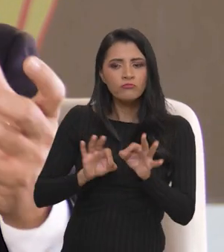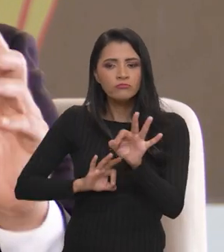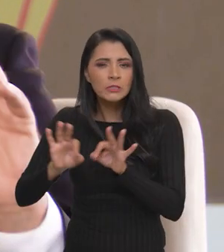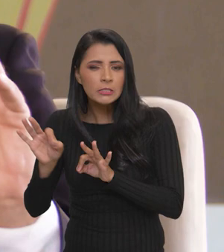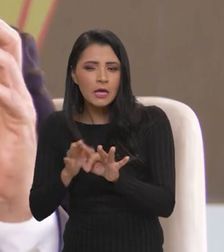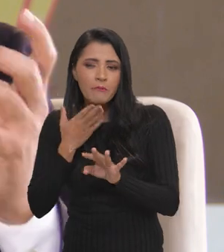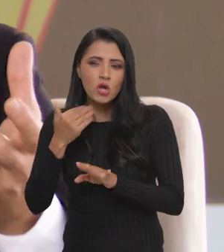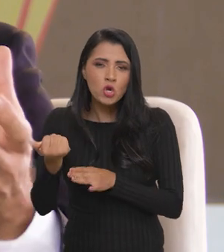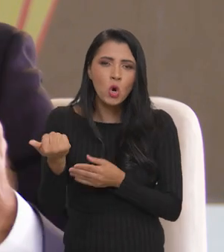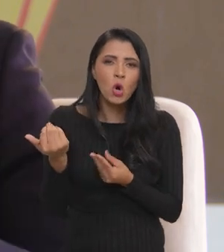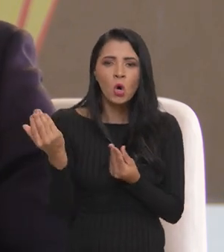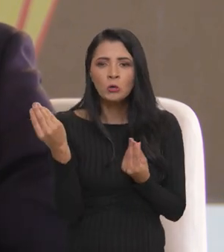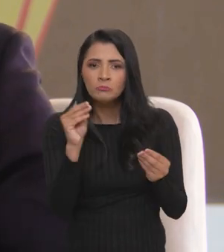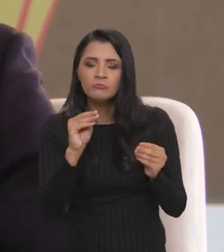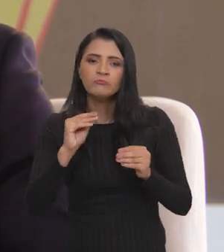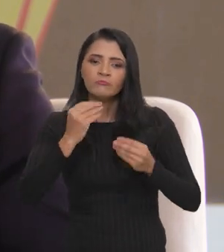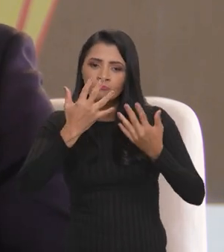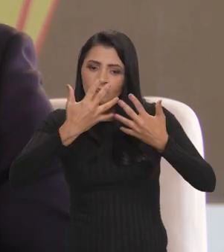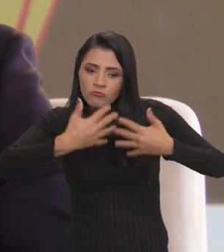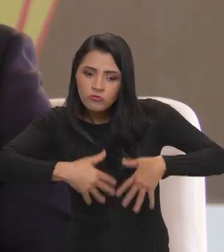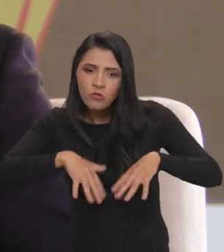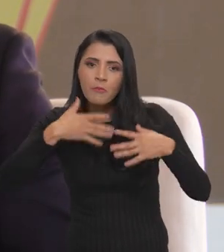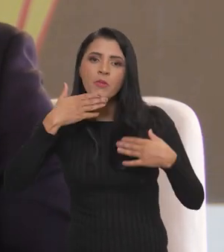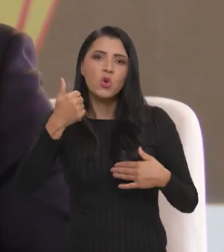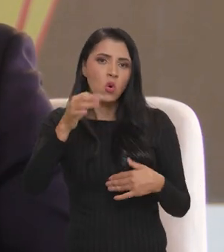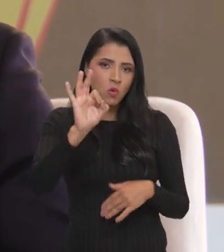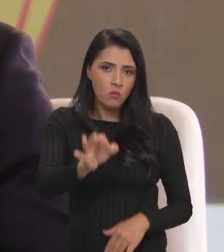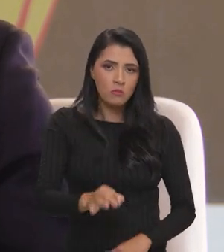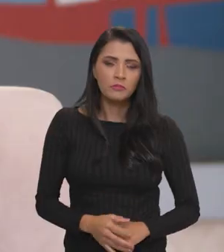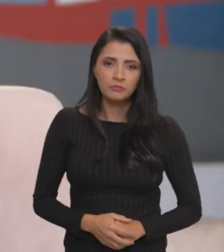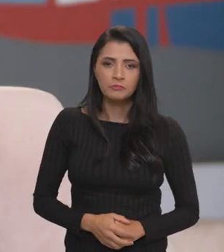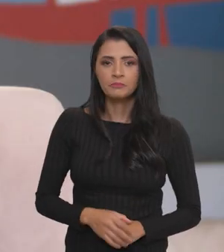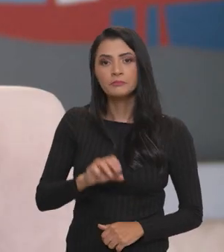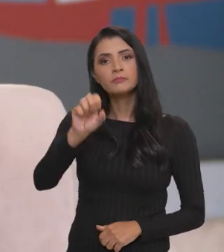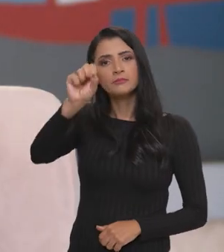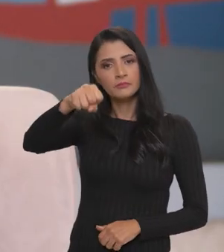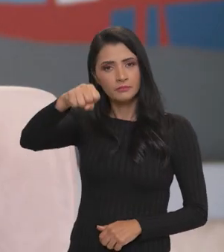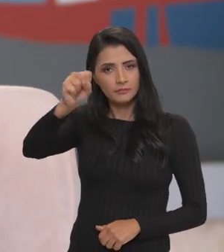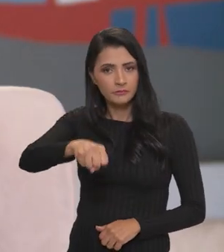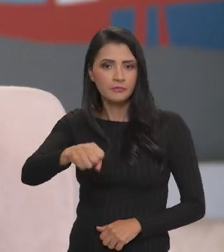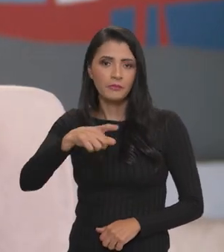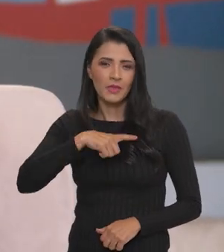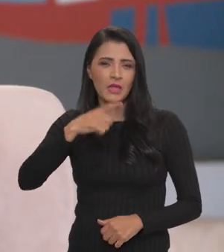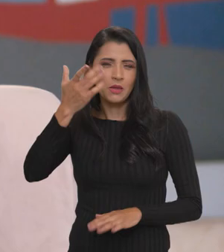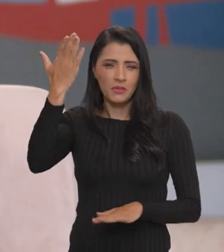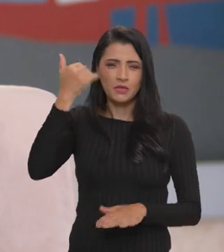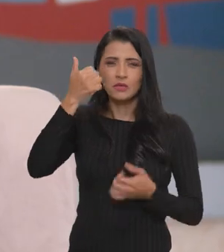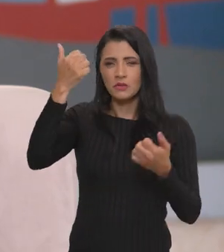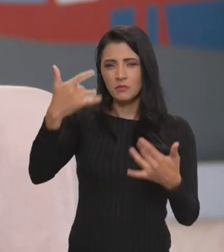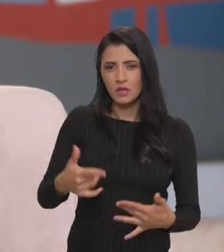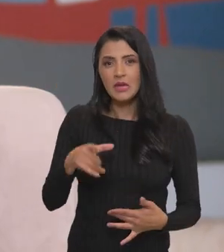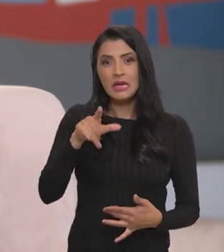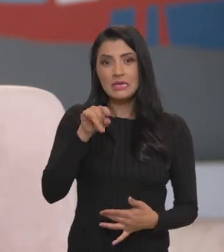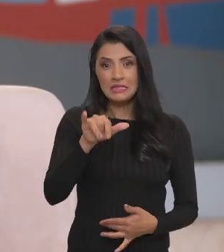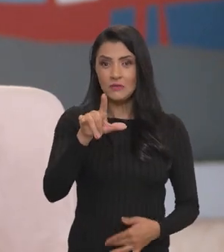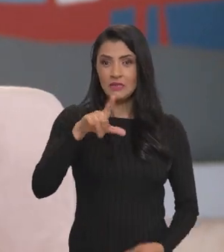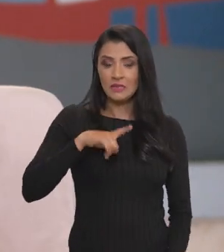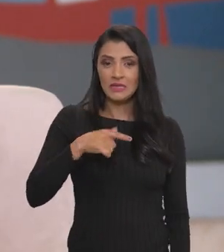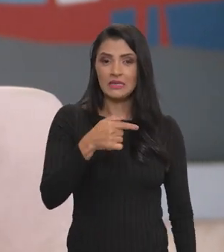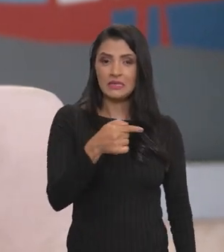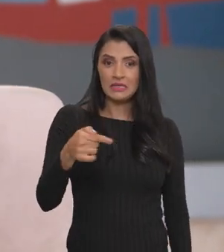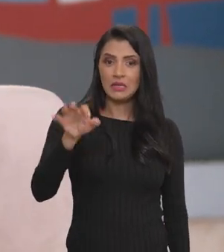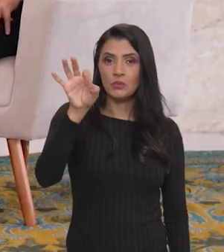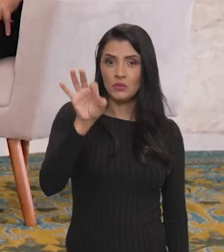modelar isso, melhor colocar isso em funcionamento? Exatamente. Acho que tem, como eu mencionei, se você tem